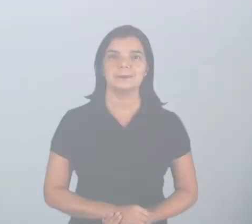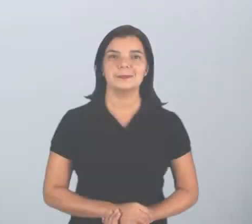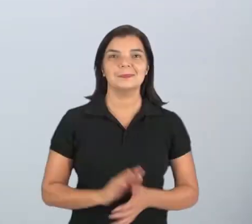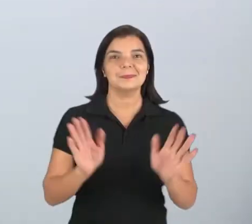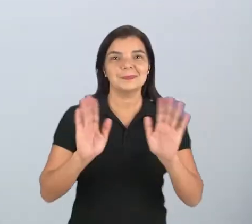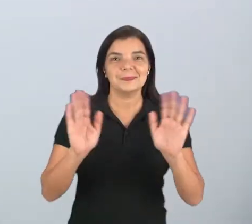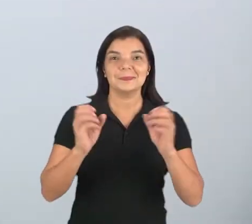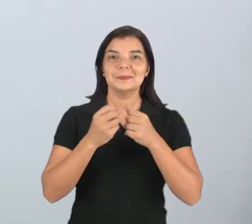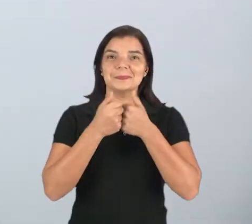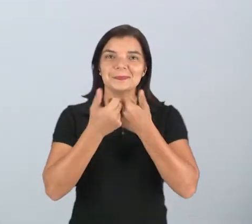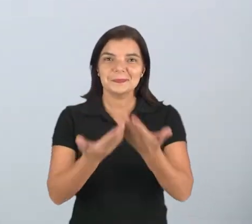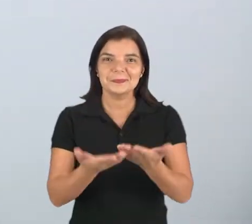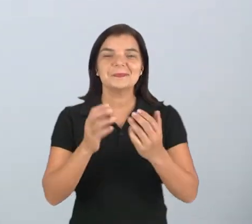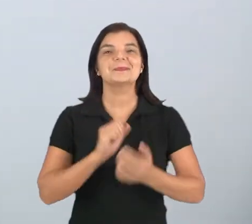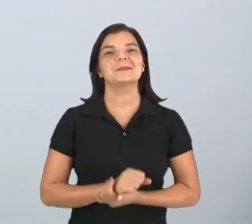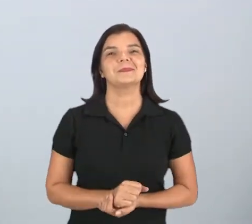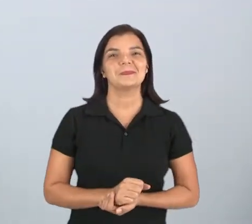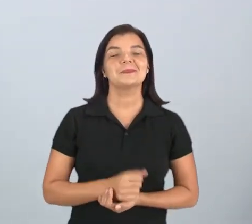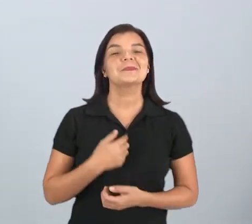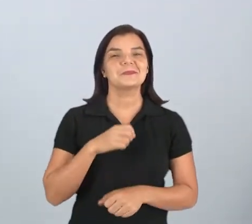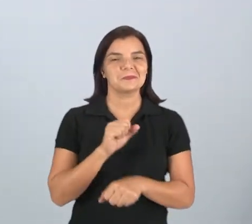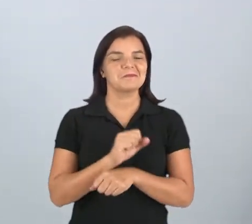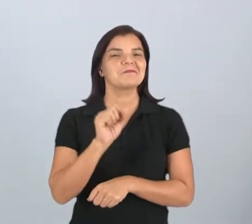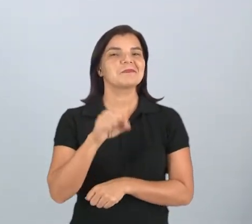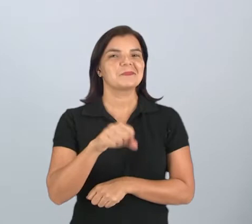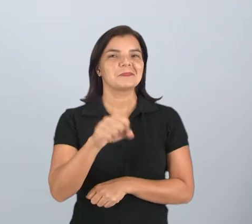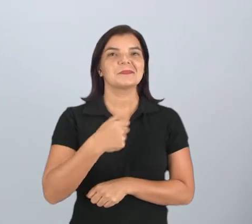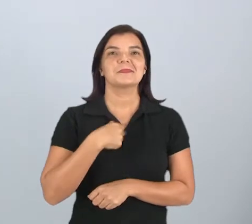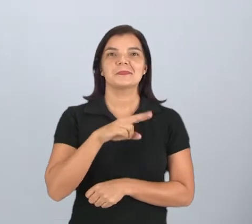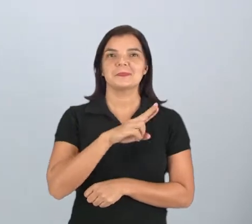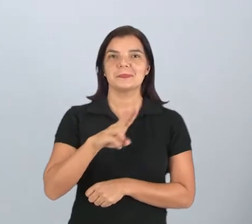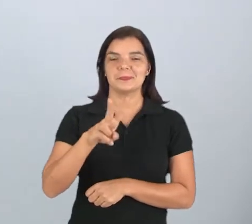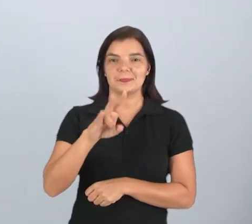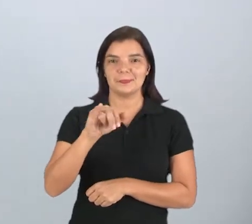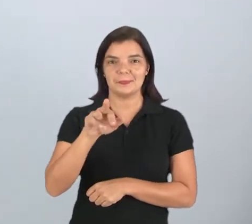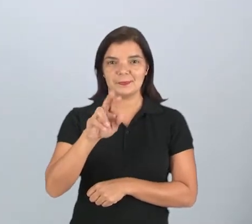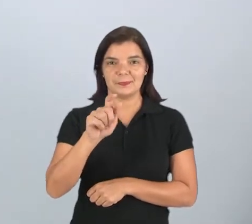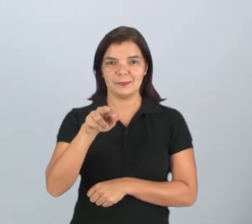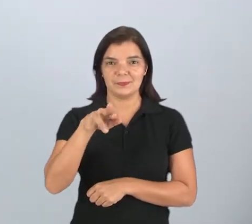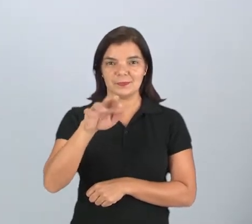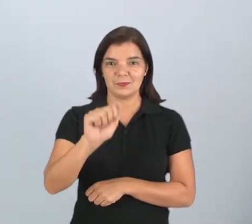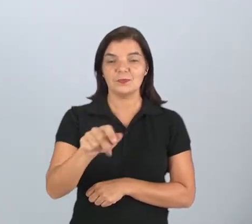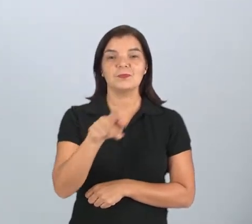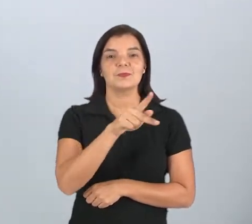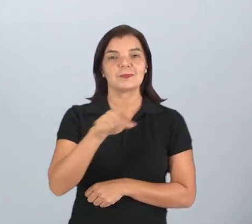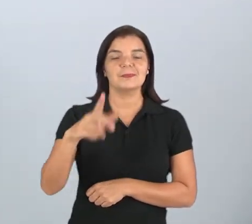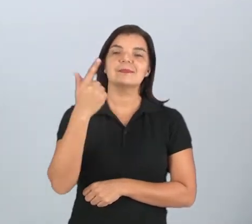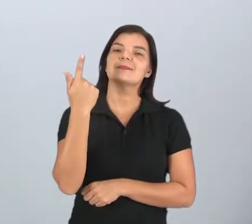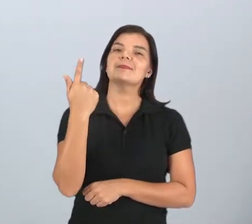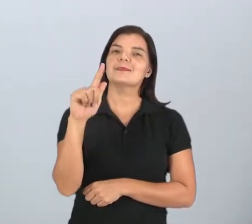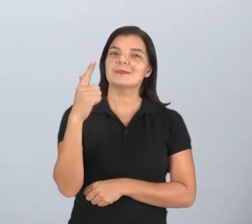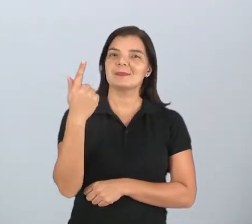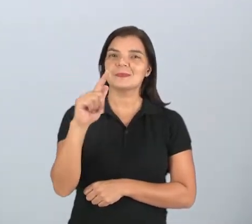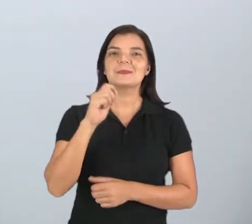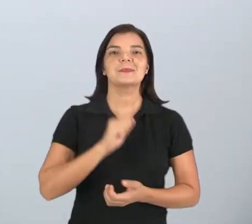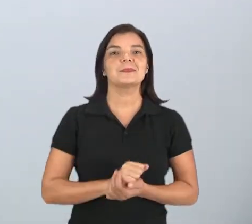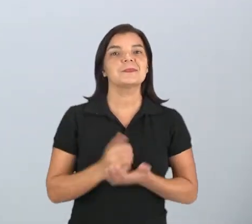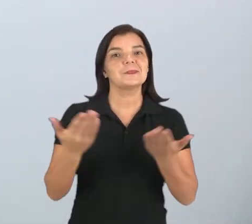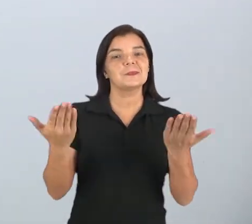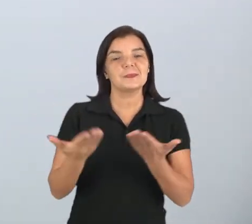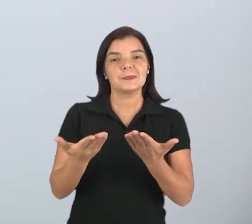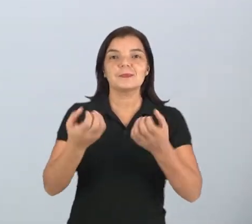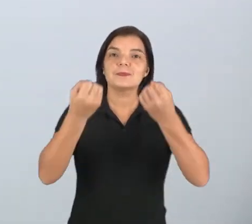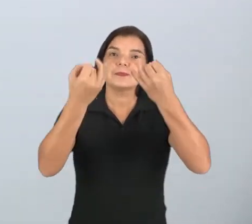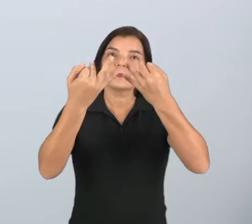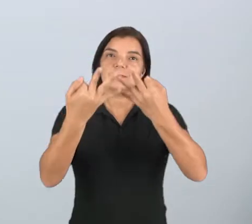Olá pessoal, tudo bem? Eu espero que sim. Meu nome é Virginia Gonçalves, sou professora de geografia e hoje nós